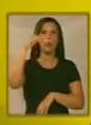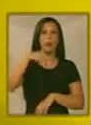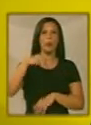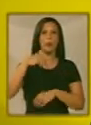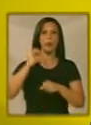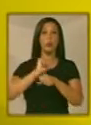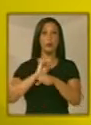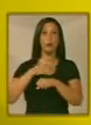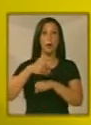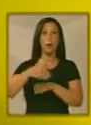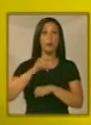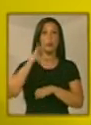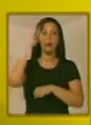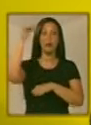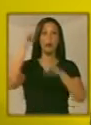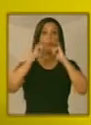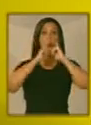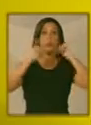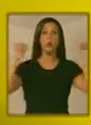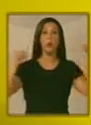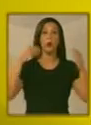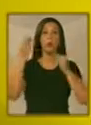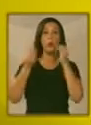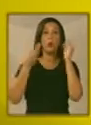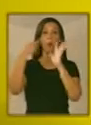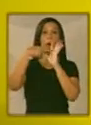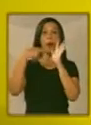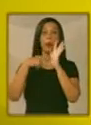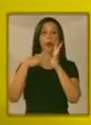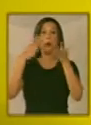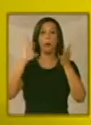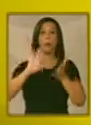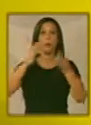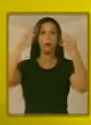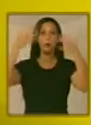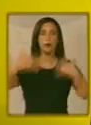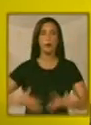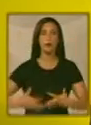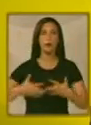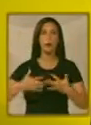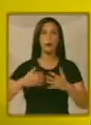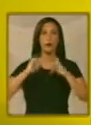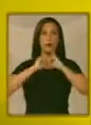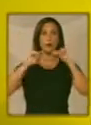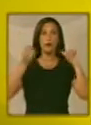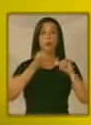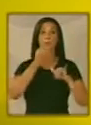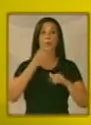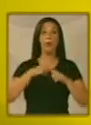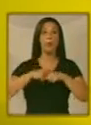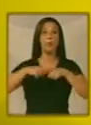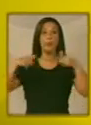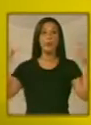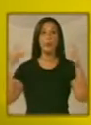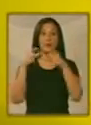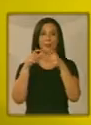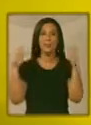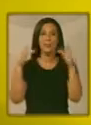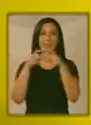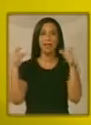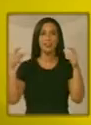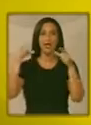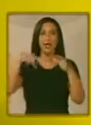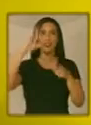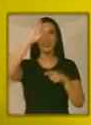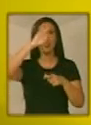serão as regras para o Parapan Americano. Mas de antemão eu posso falar que eu acho que vai ser uma notícia muito bacana. Que a maioria dos ingressos vão ser